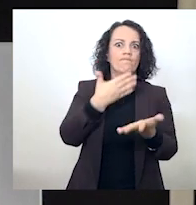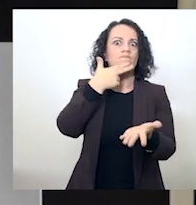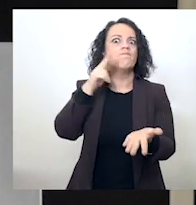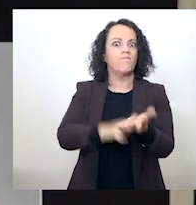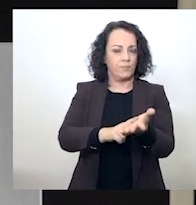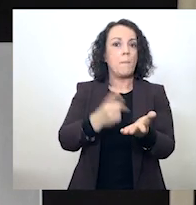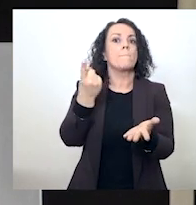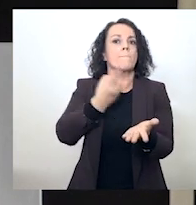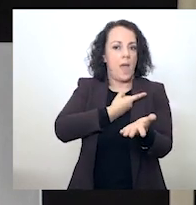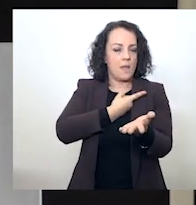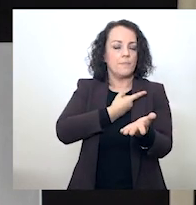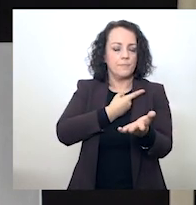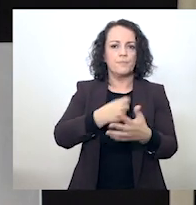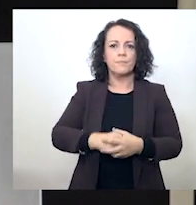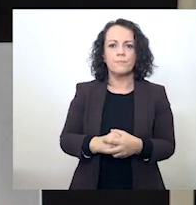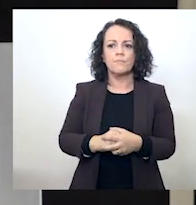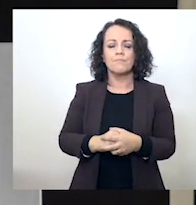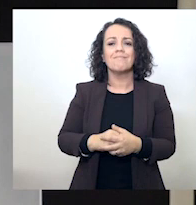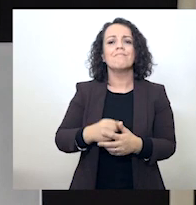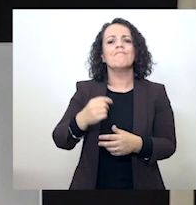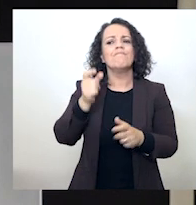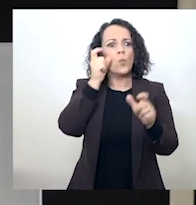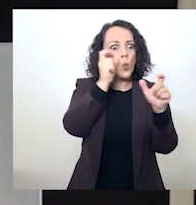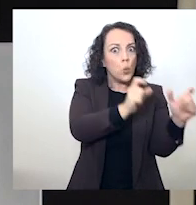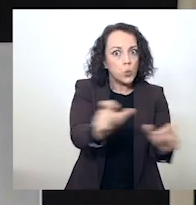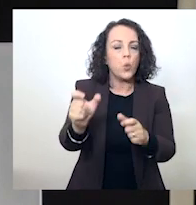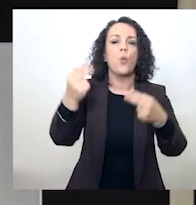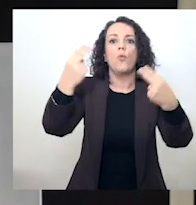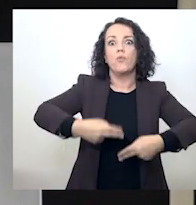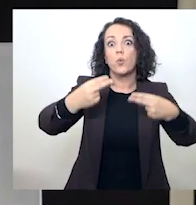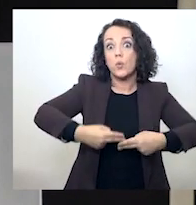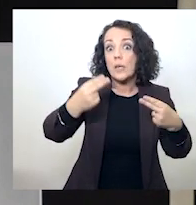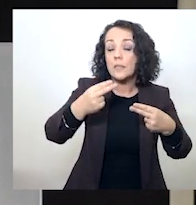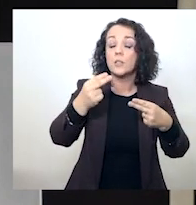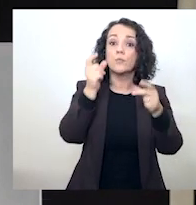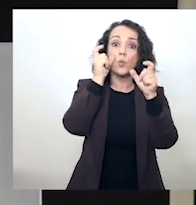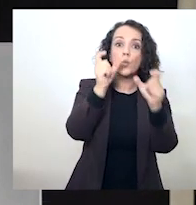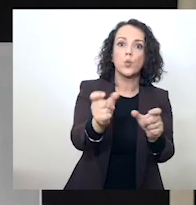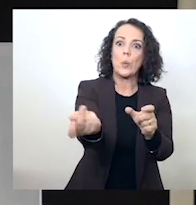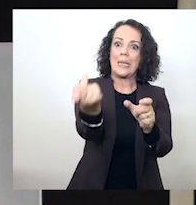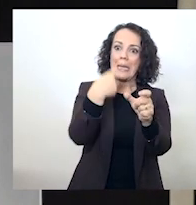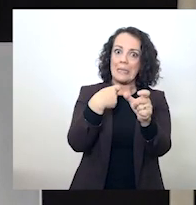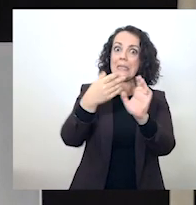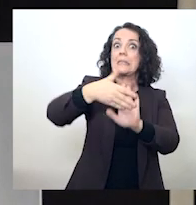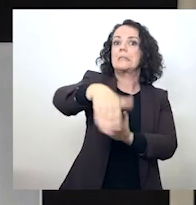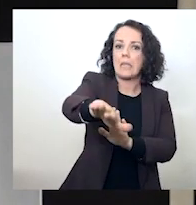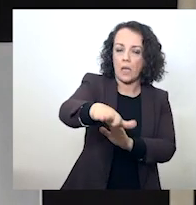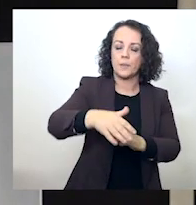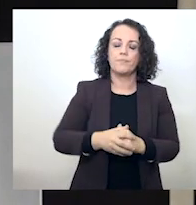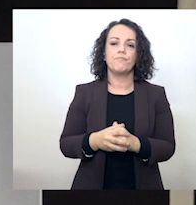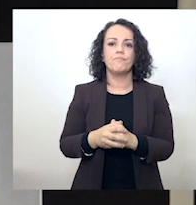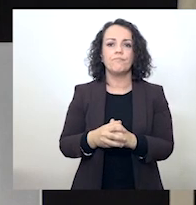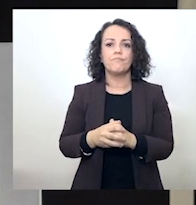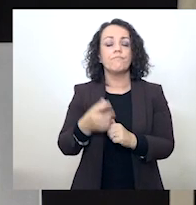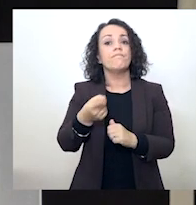na medida do necessário, usar o controle de fronteiras na entrada e na saída. E num